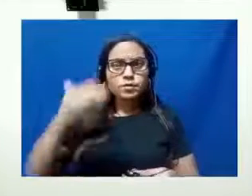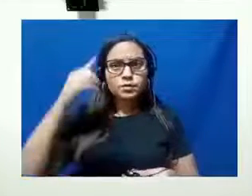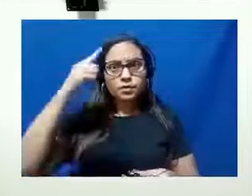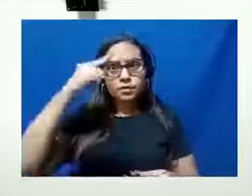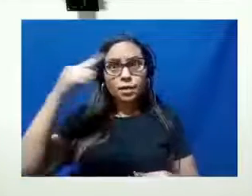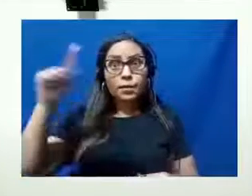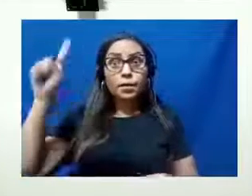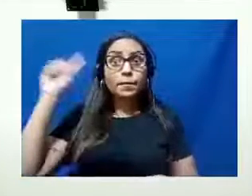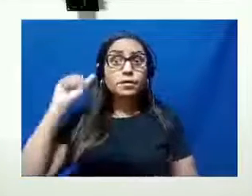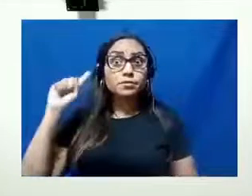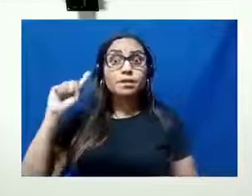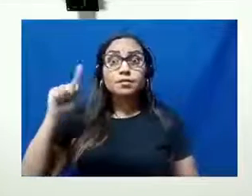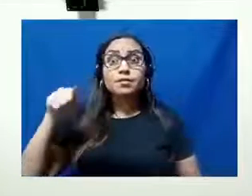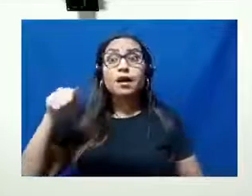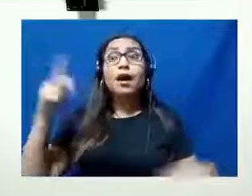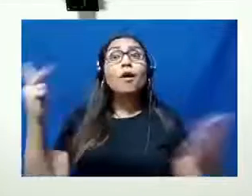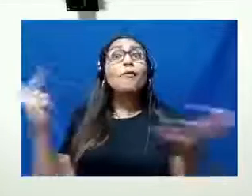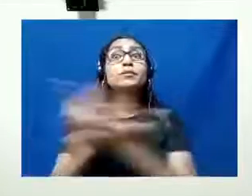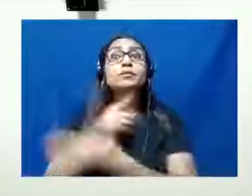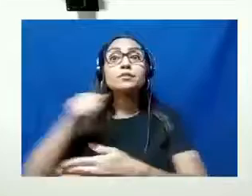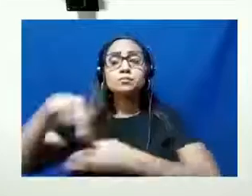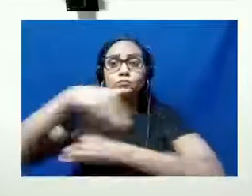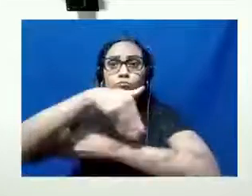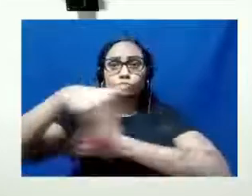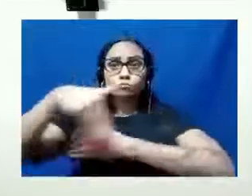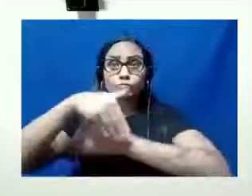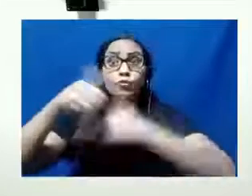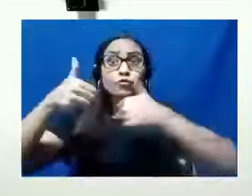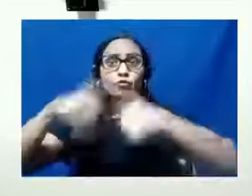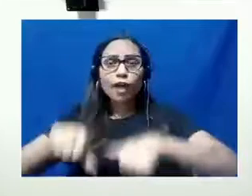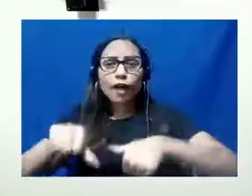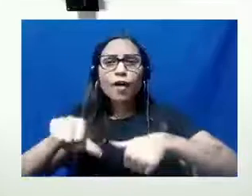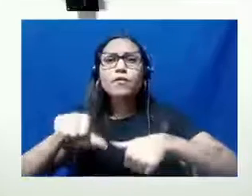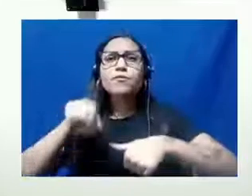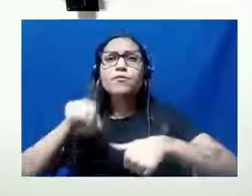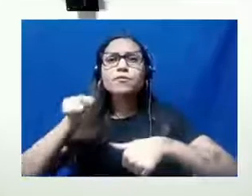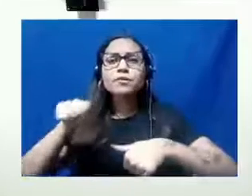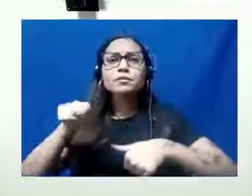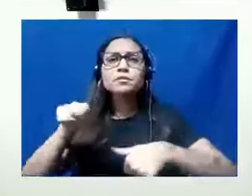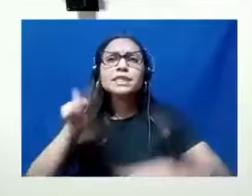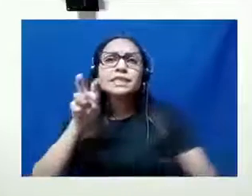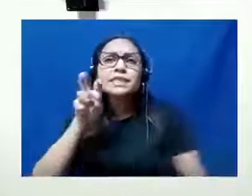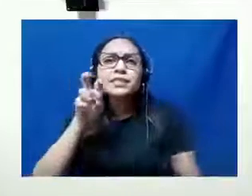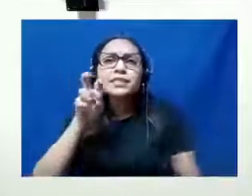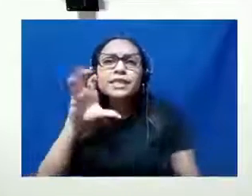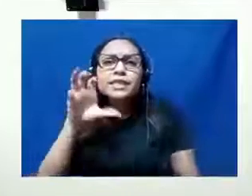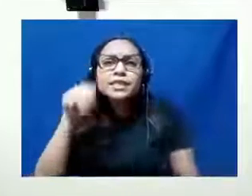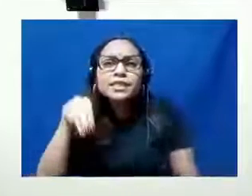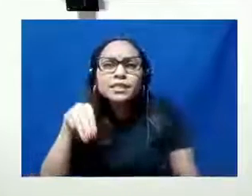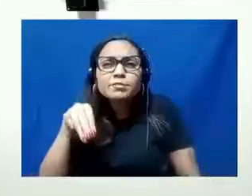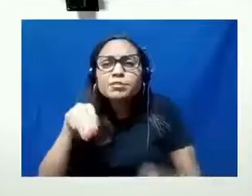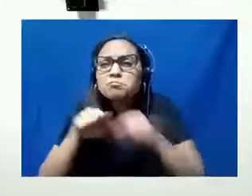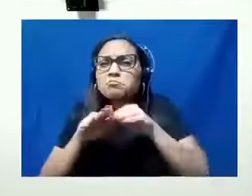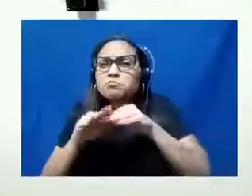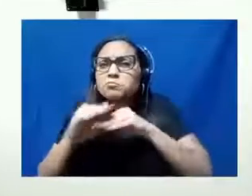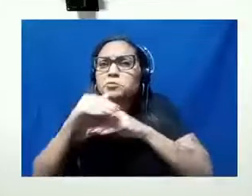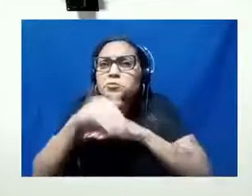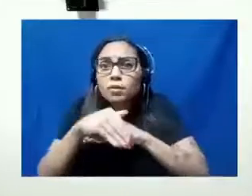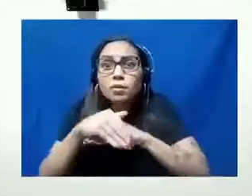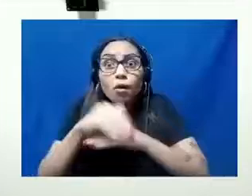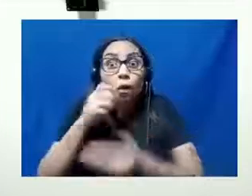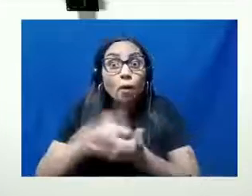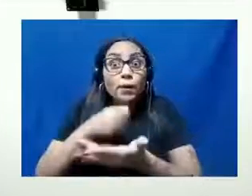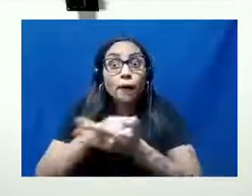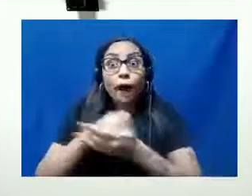obra, a calçada dele estava com um decrivilzinho de cinco centímetros. Teve que quebrar a calçada toda e